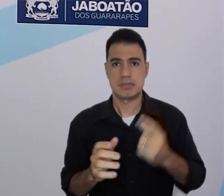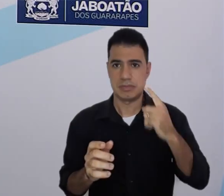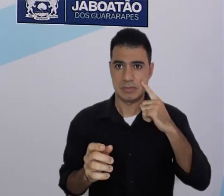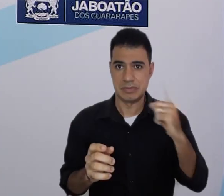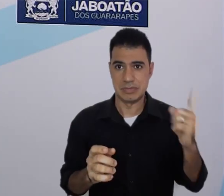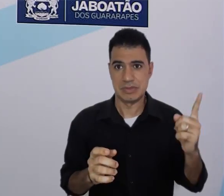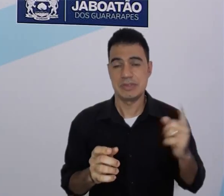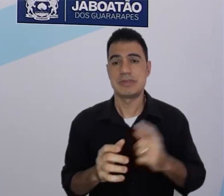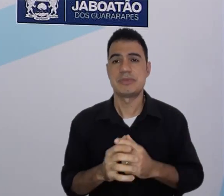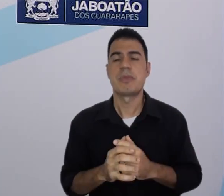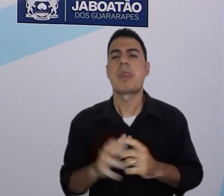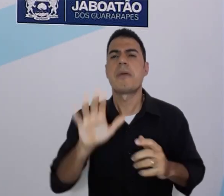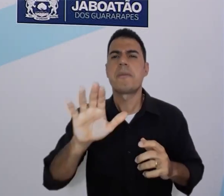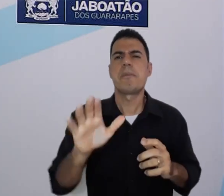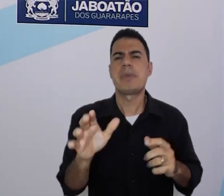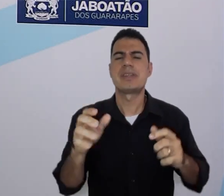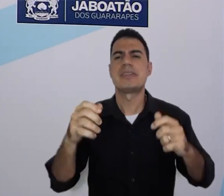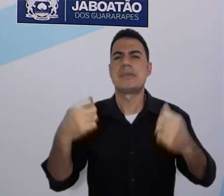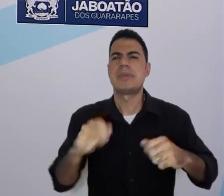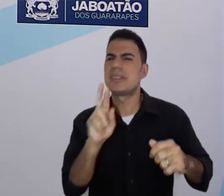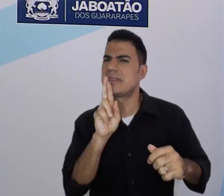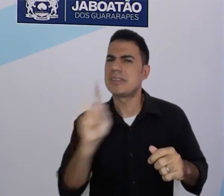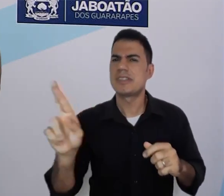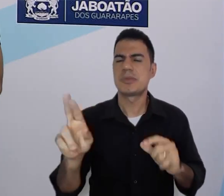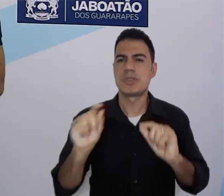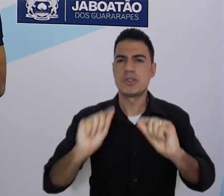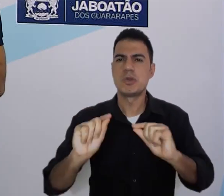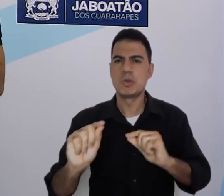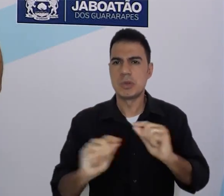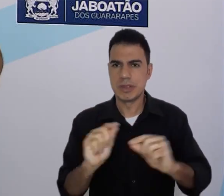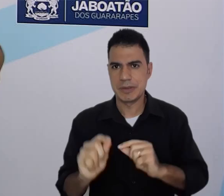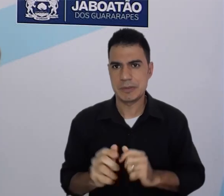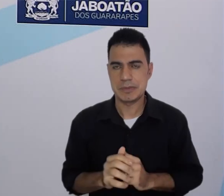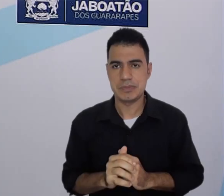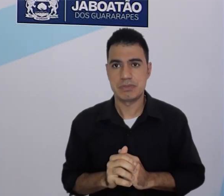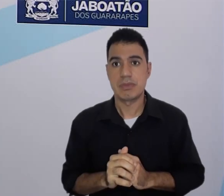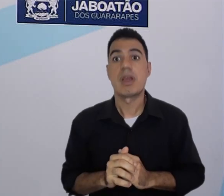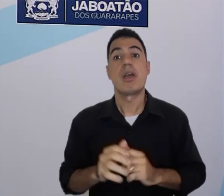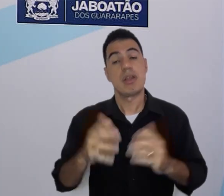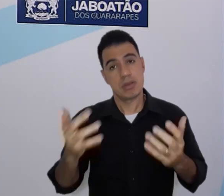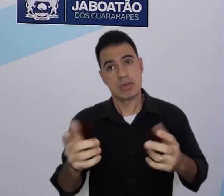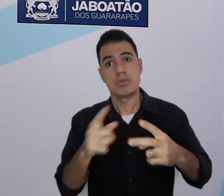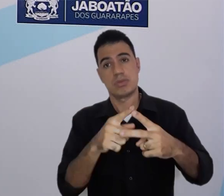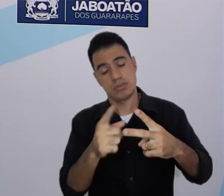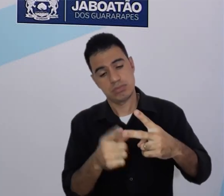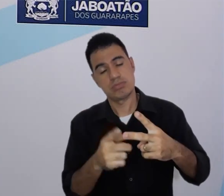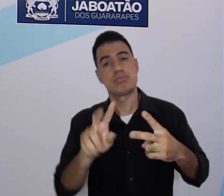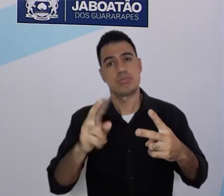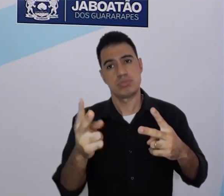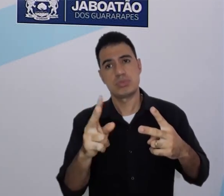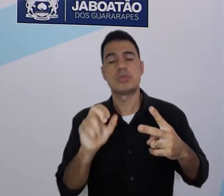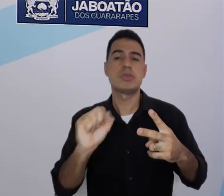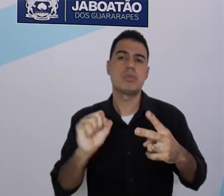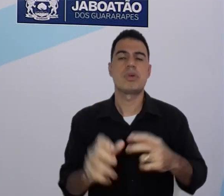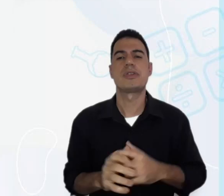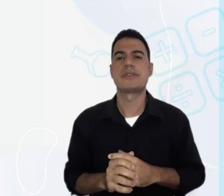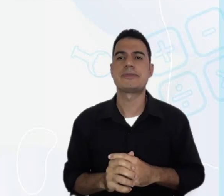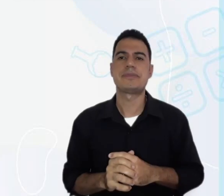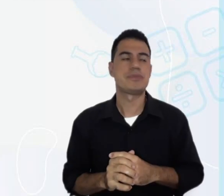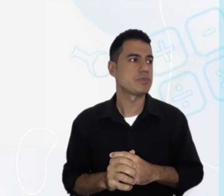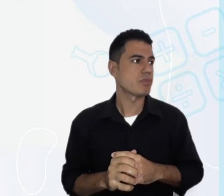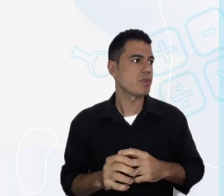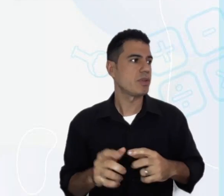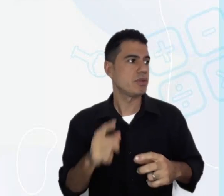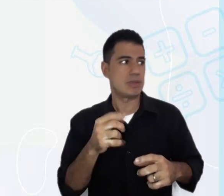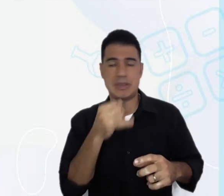Tudo bem? Mas além dessa resposta, eu também posso ter I am Wesley, como vocês podem